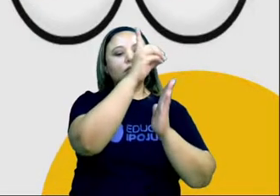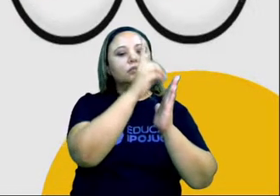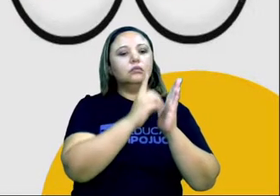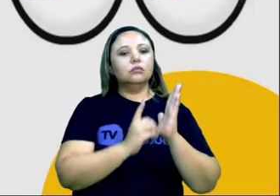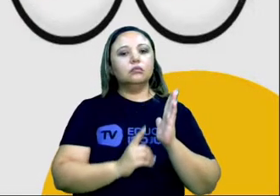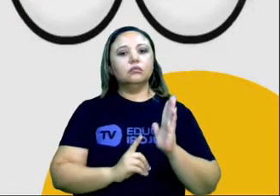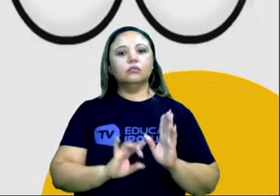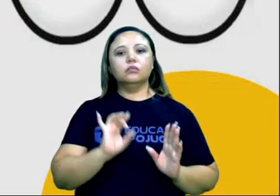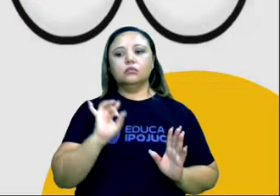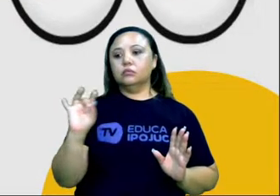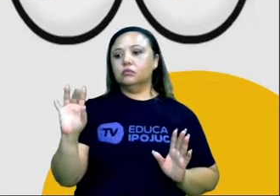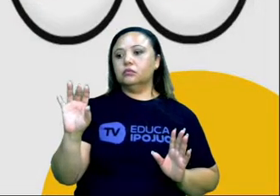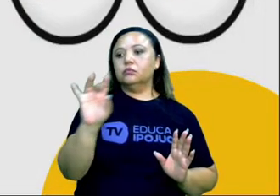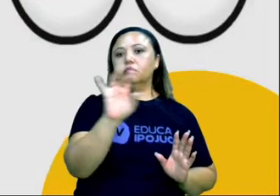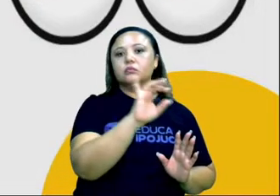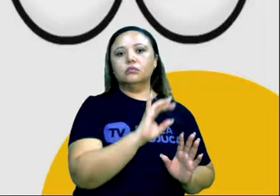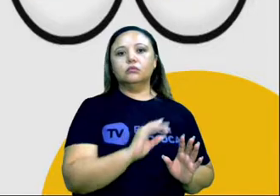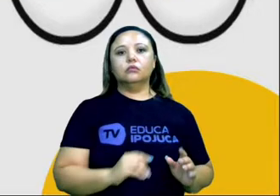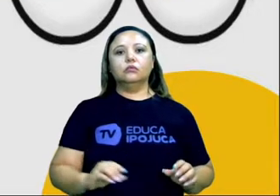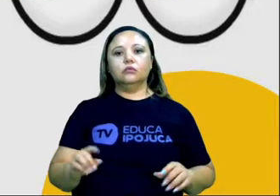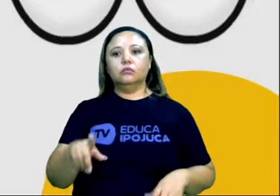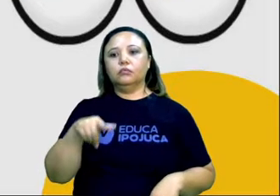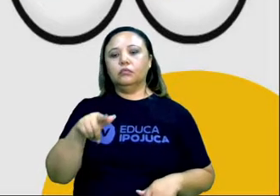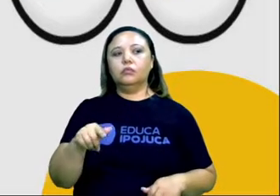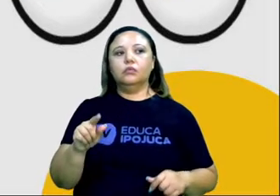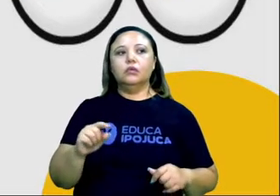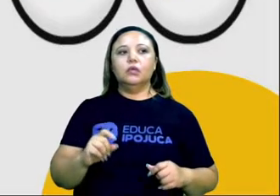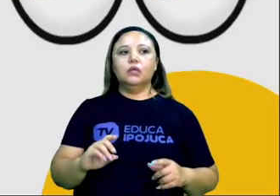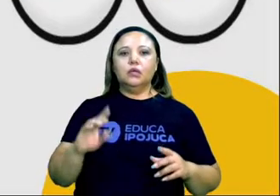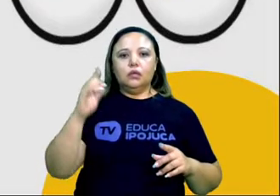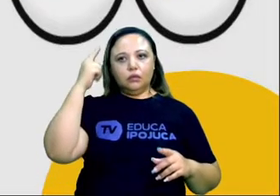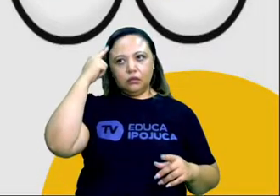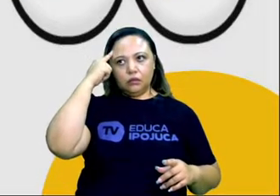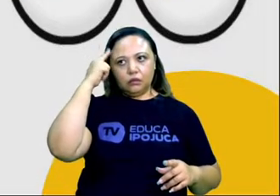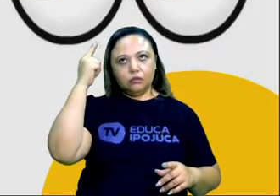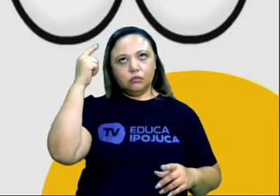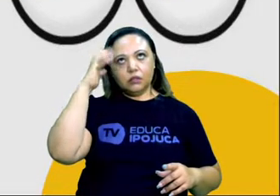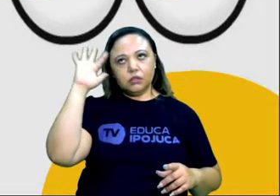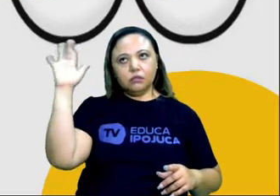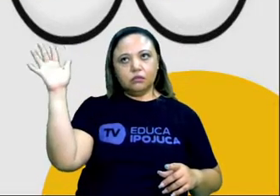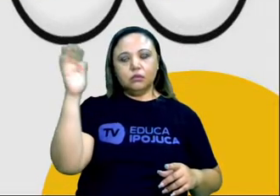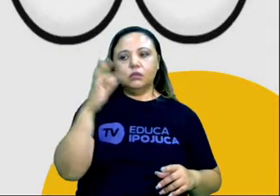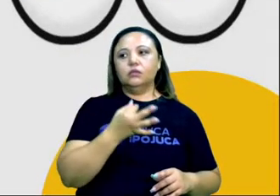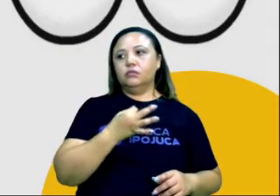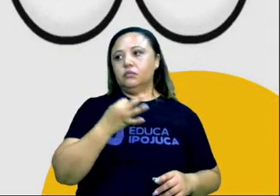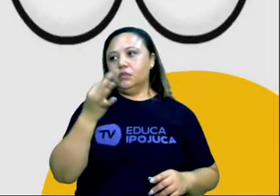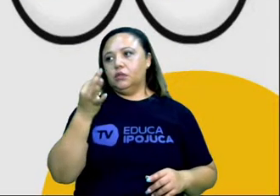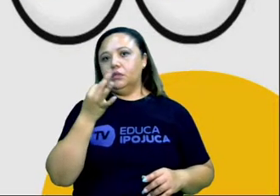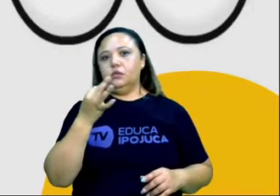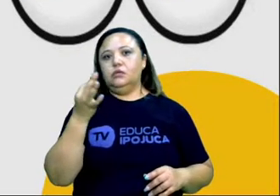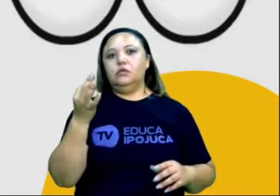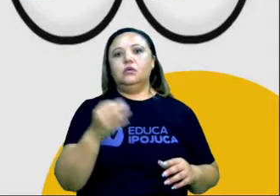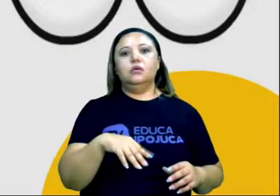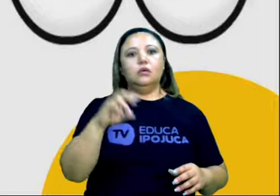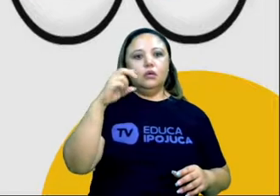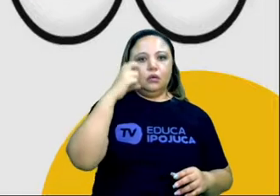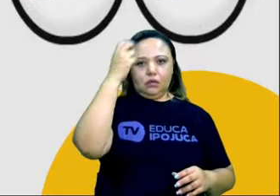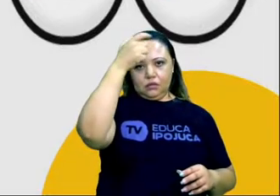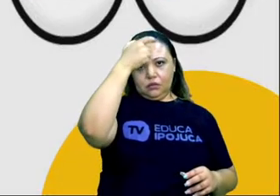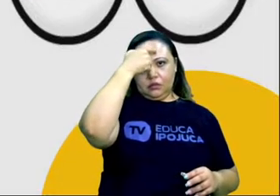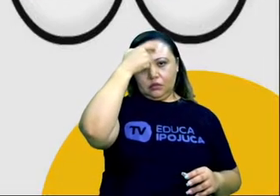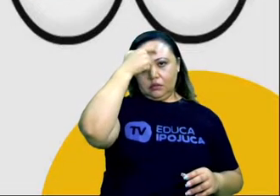indivíduo tem de se manifestar. Manifestar seu pensamento, sua opinião, atividade intelectual,